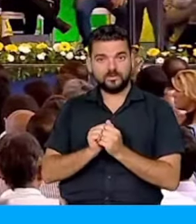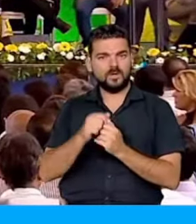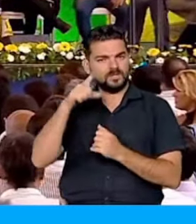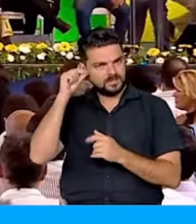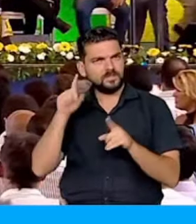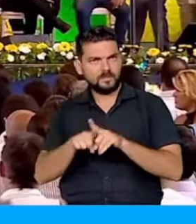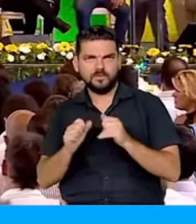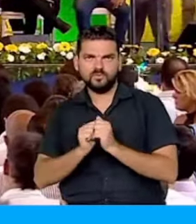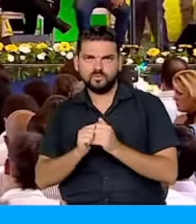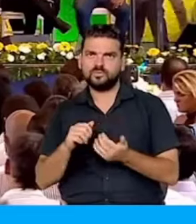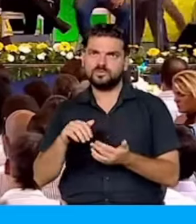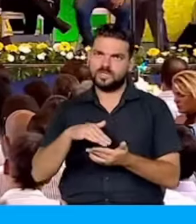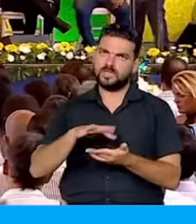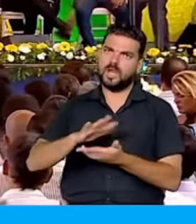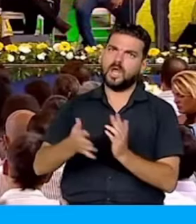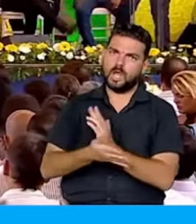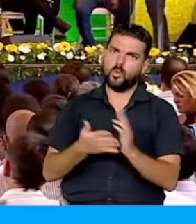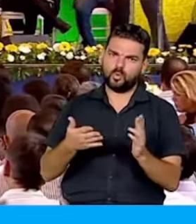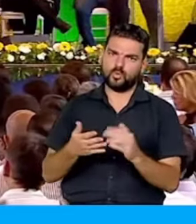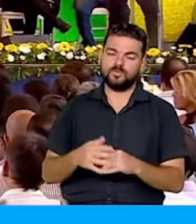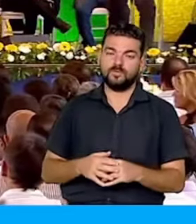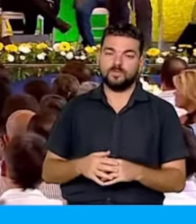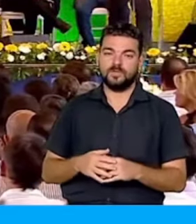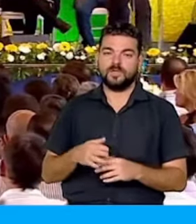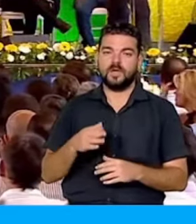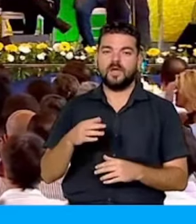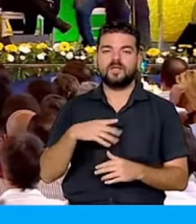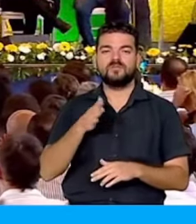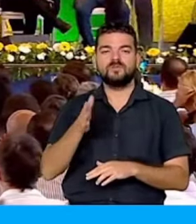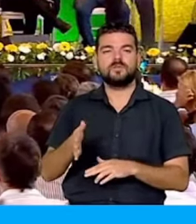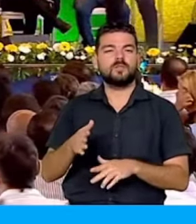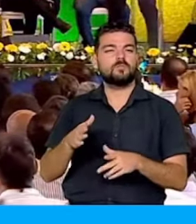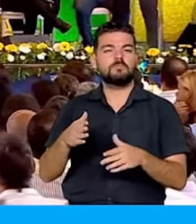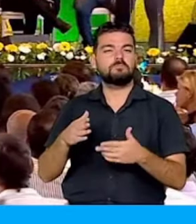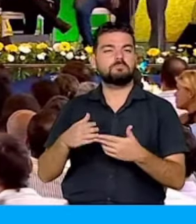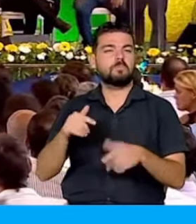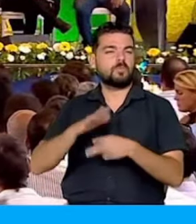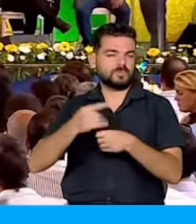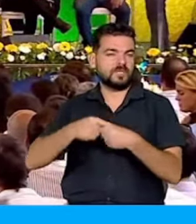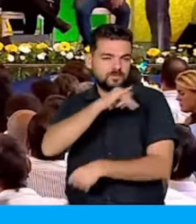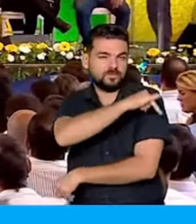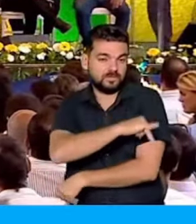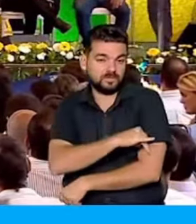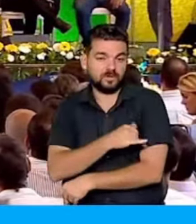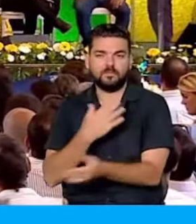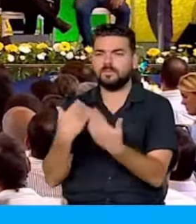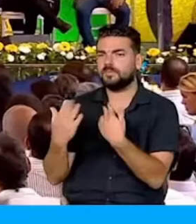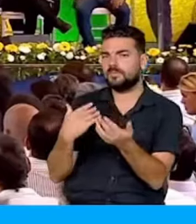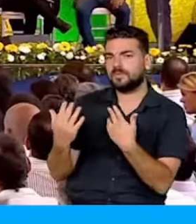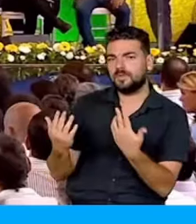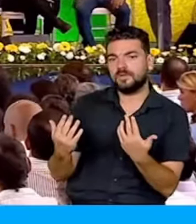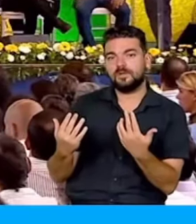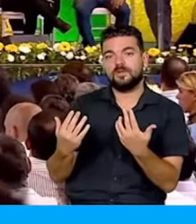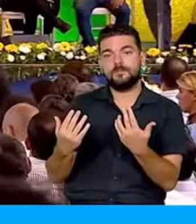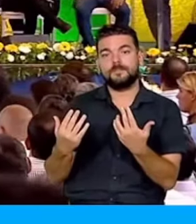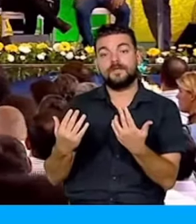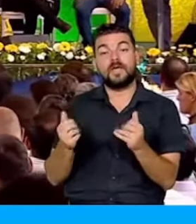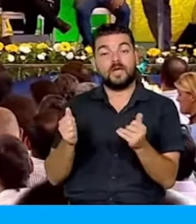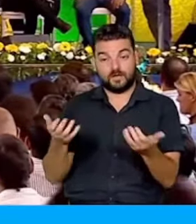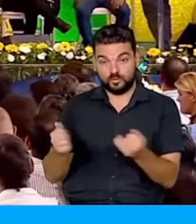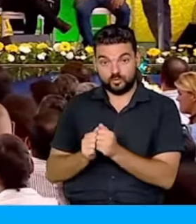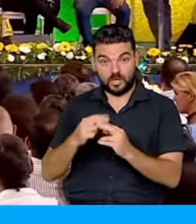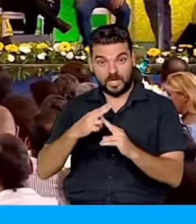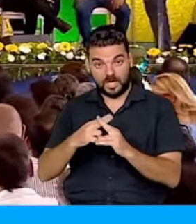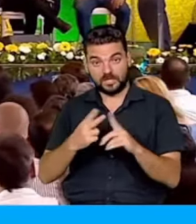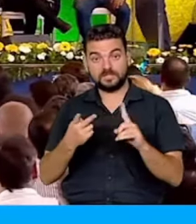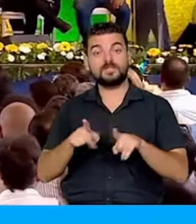Janja, alguns secretários, né, Pedro? lá no Palácio da cidade e ali nós conseguimos com a Caixa